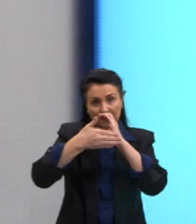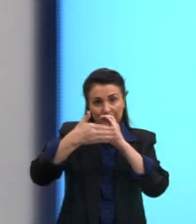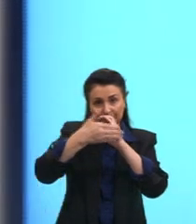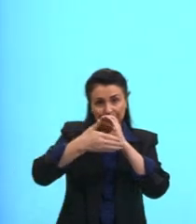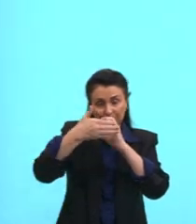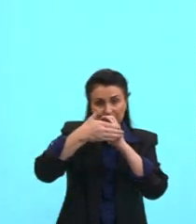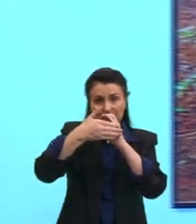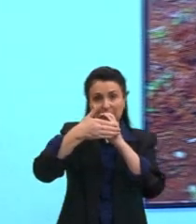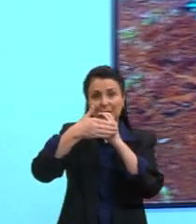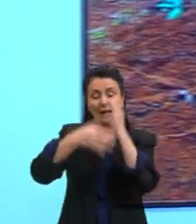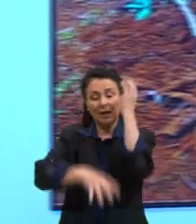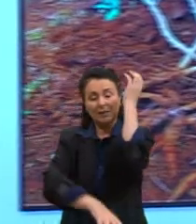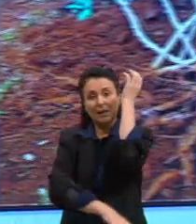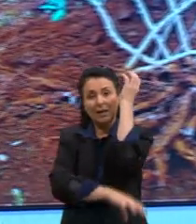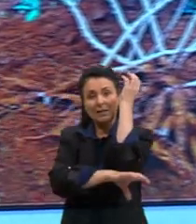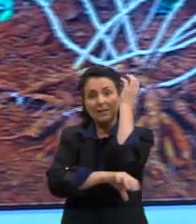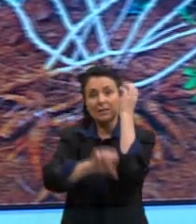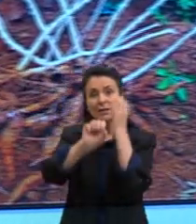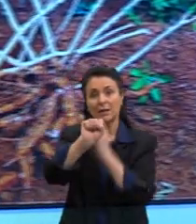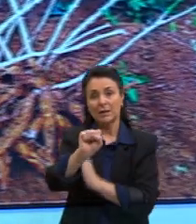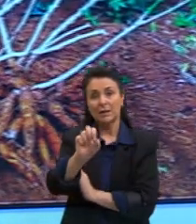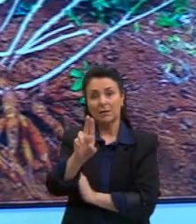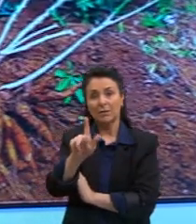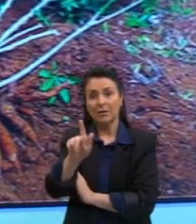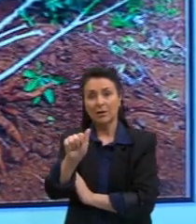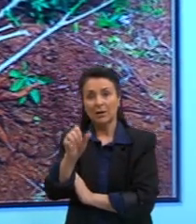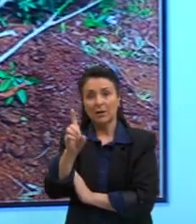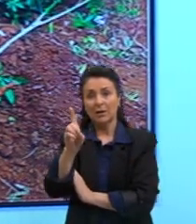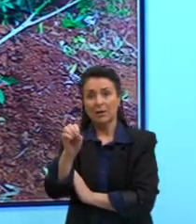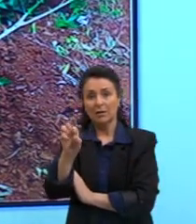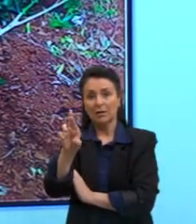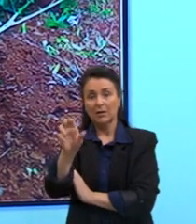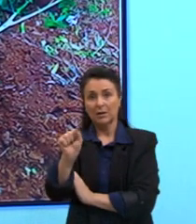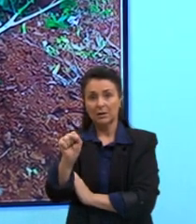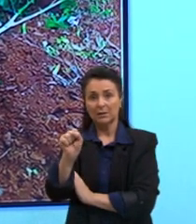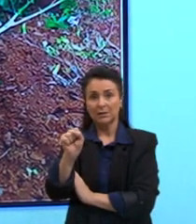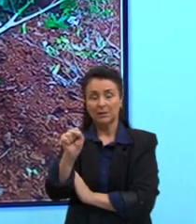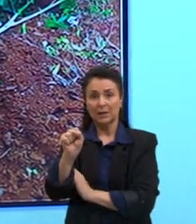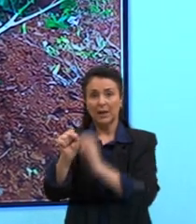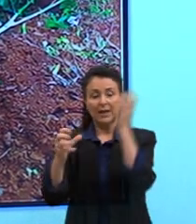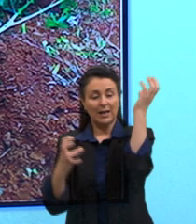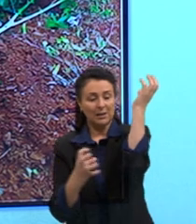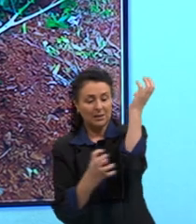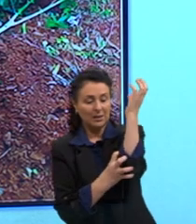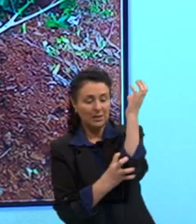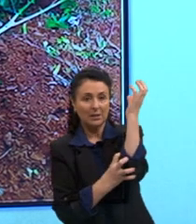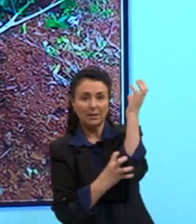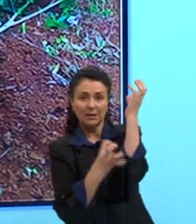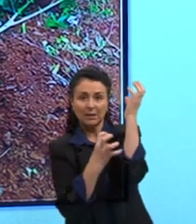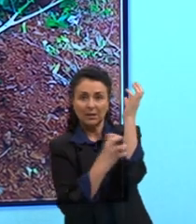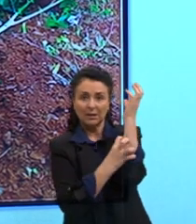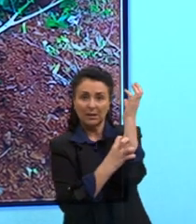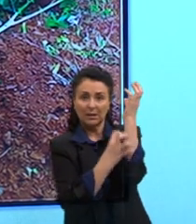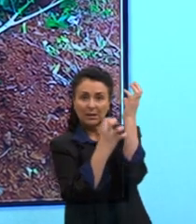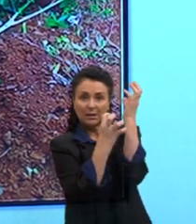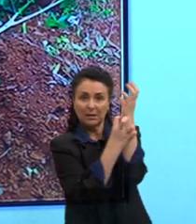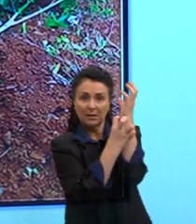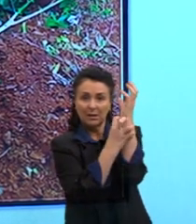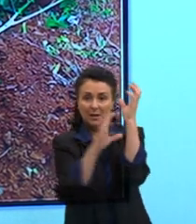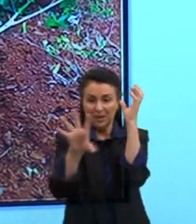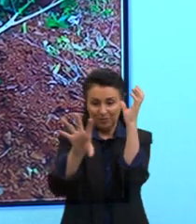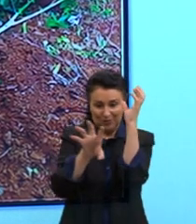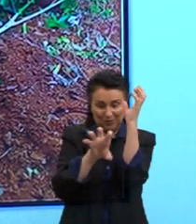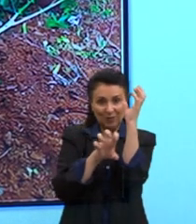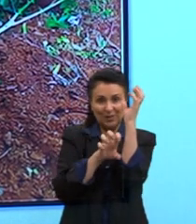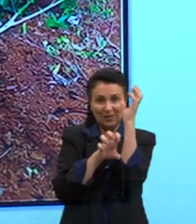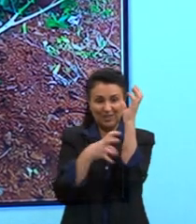aqui, olha na outra imagem. Elas vão penetrar o tronco de outra planta para retirar a sua seiva. É